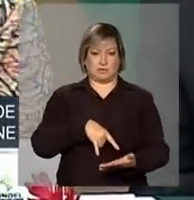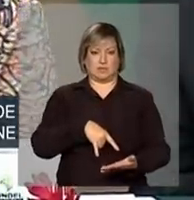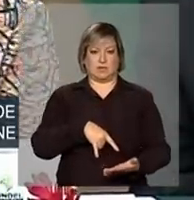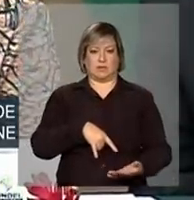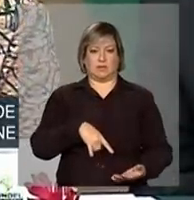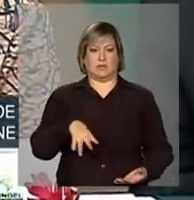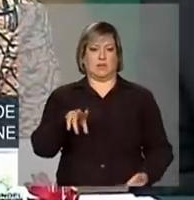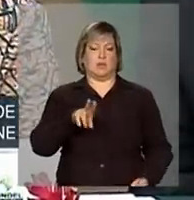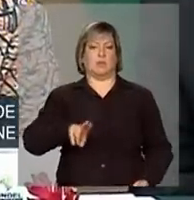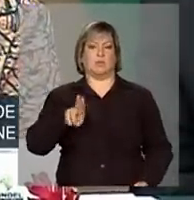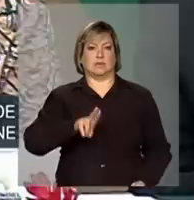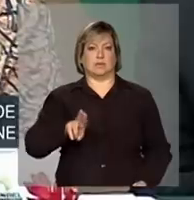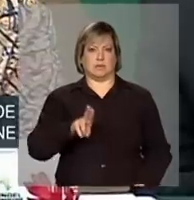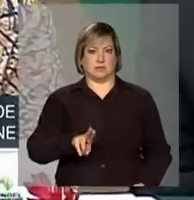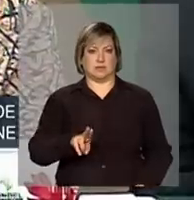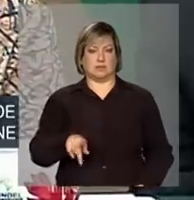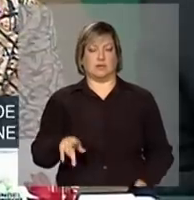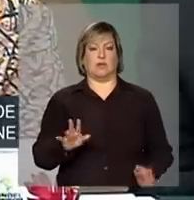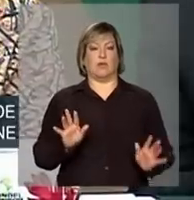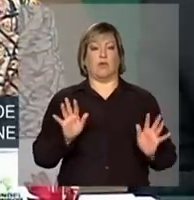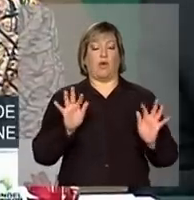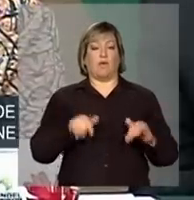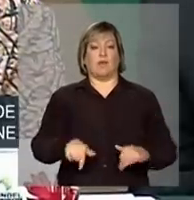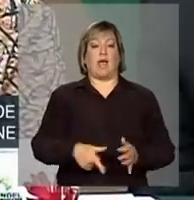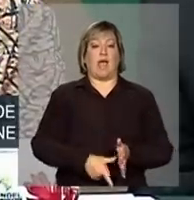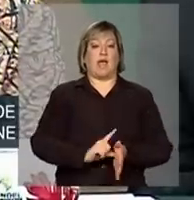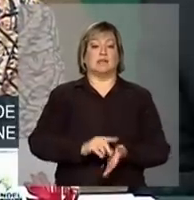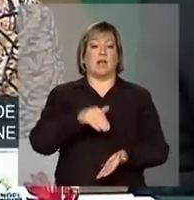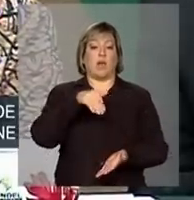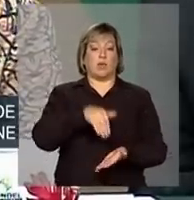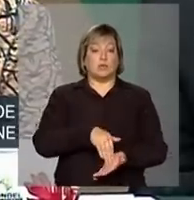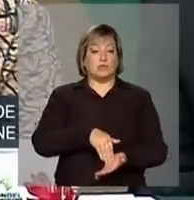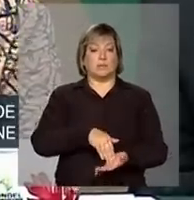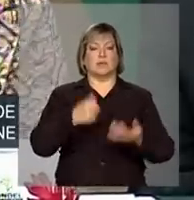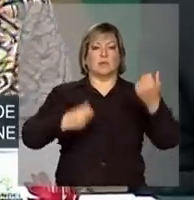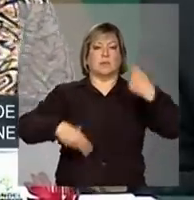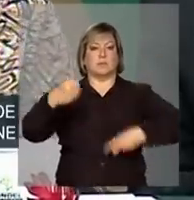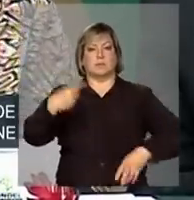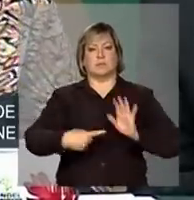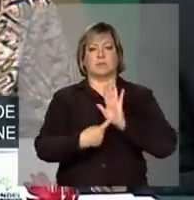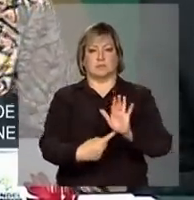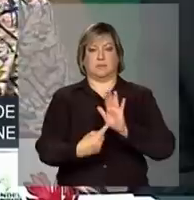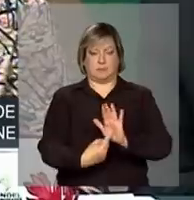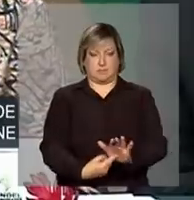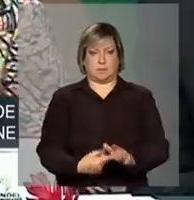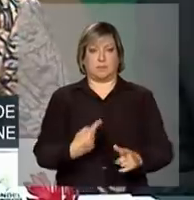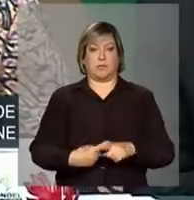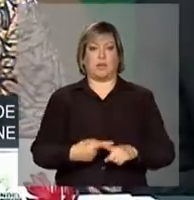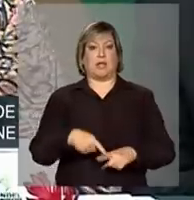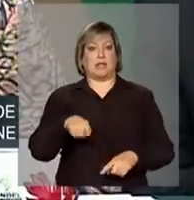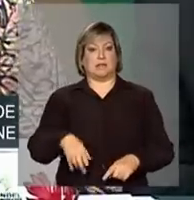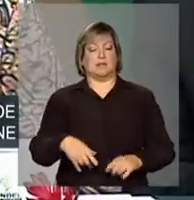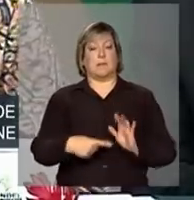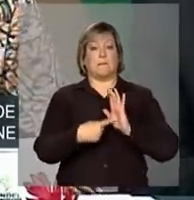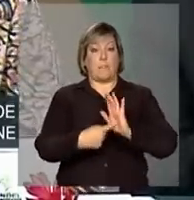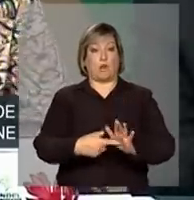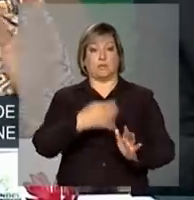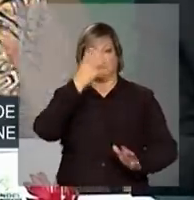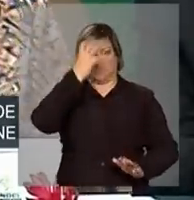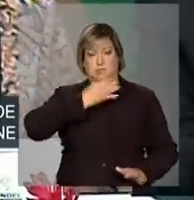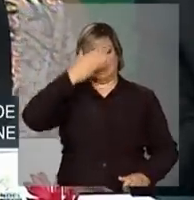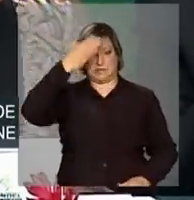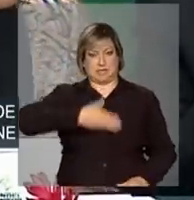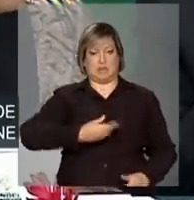no final da última, antes da última prestação de contas, o que dá maior celeridade para